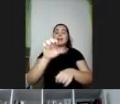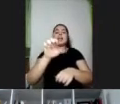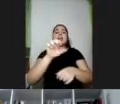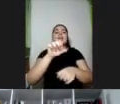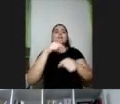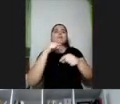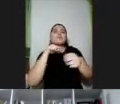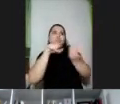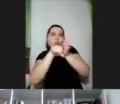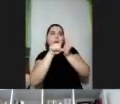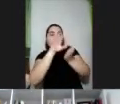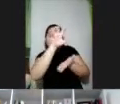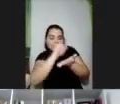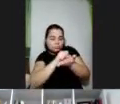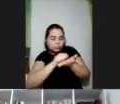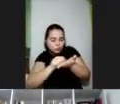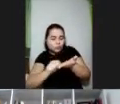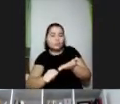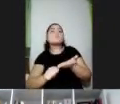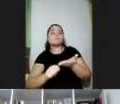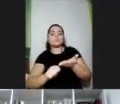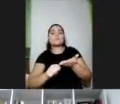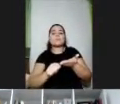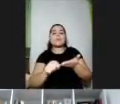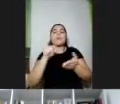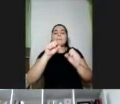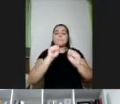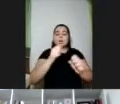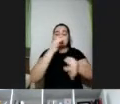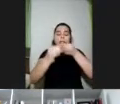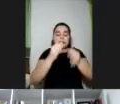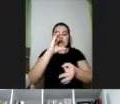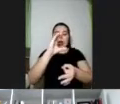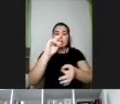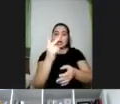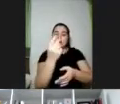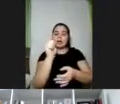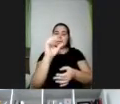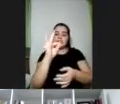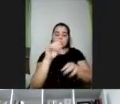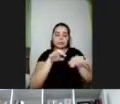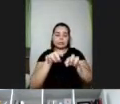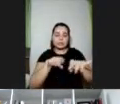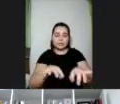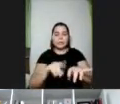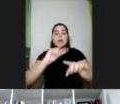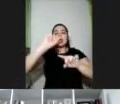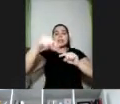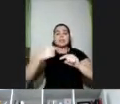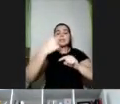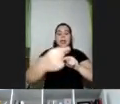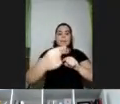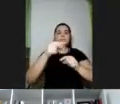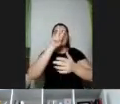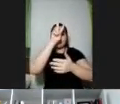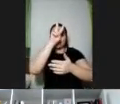perguntas que forem sendo feitas no chat. A gente depois abre, dá uma olhada